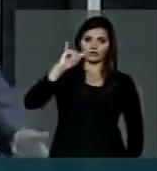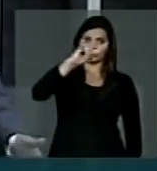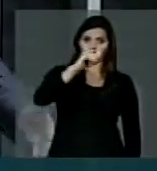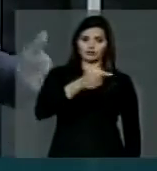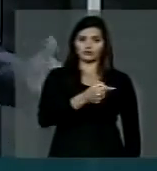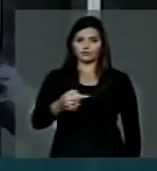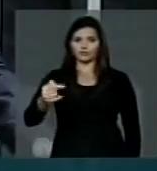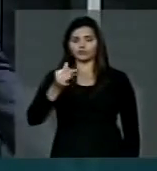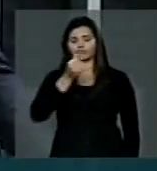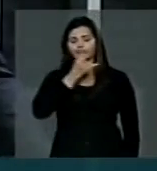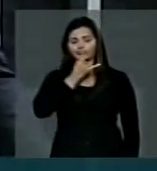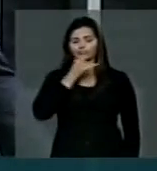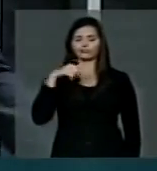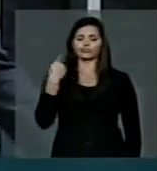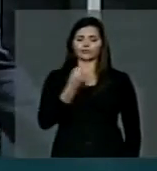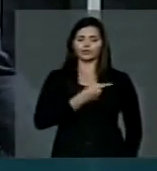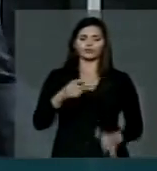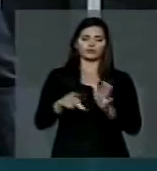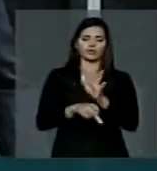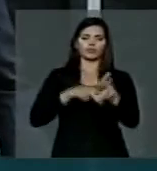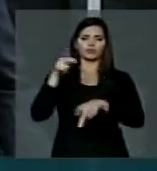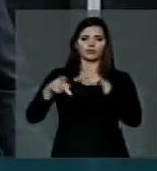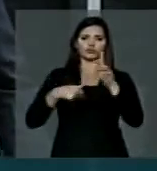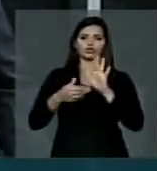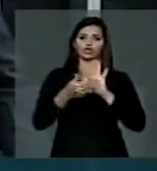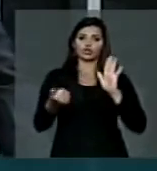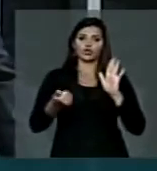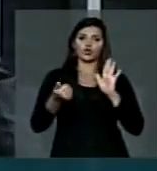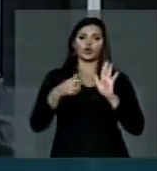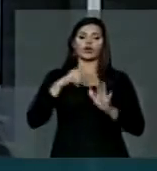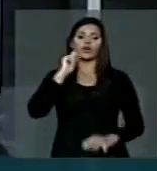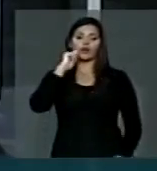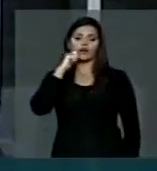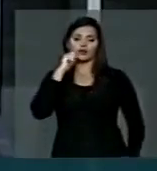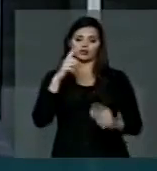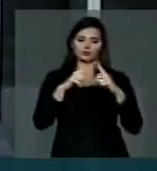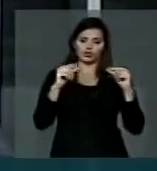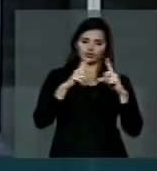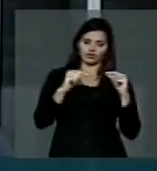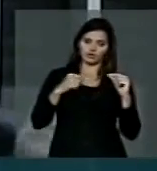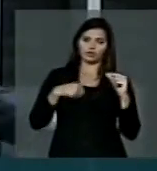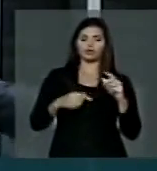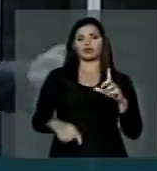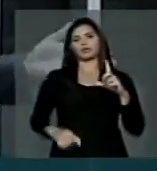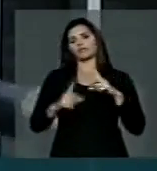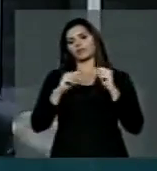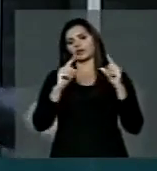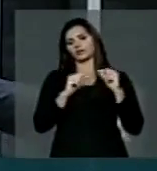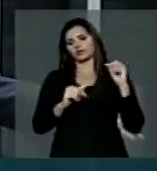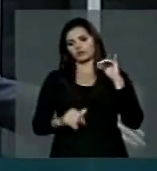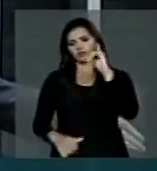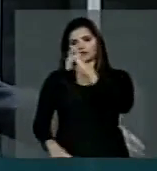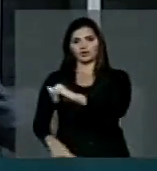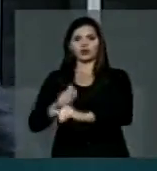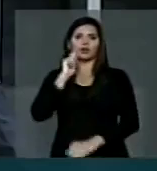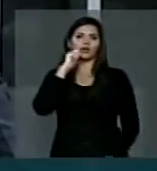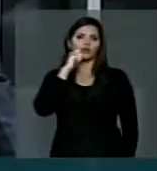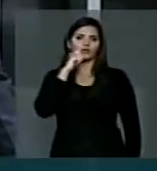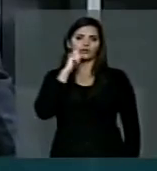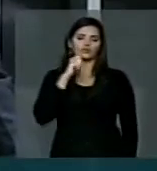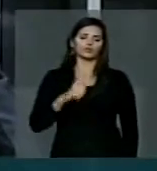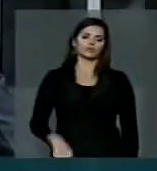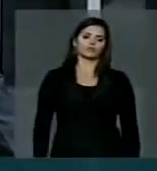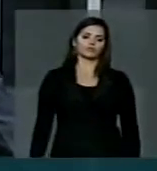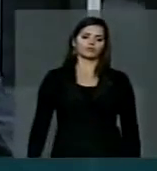para a tristeza nossa de todos nós sergipanos, tirou os voos de Aracaju para Brasília, de Brasília para Aracaju, não todos, mas alguns deles, logicamente, obviamente,